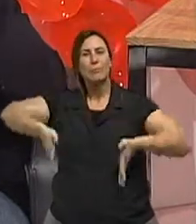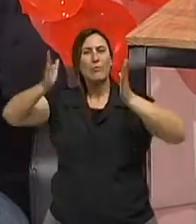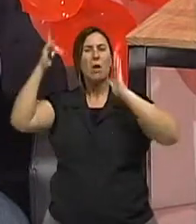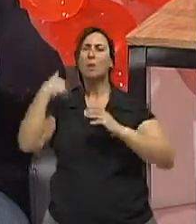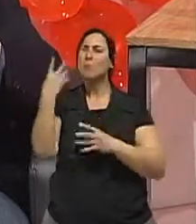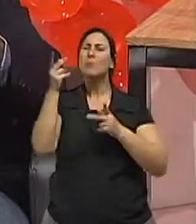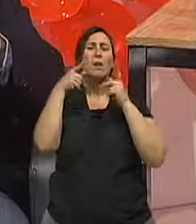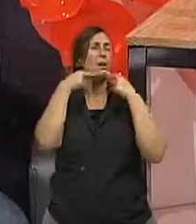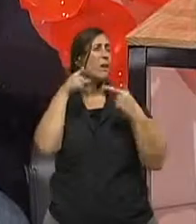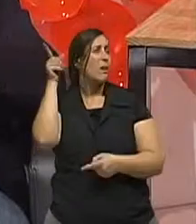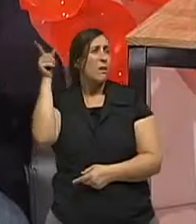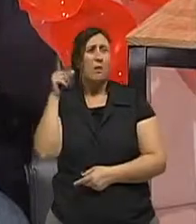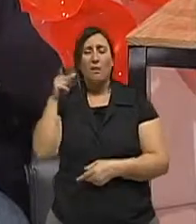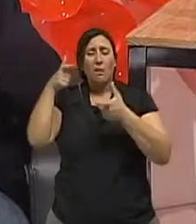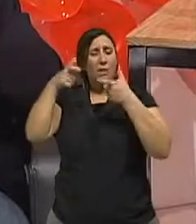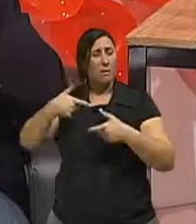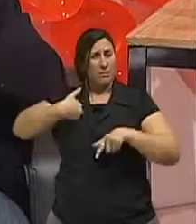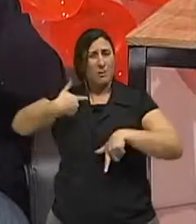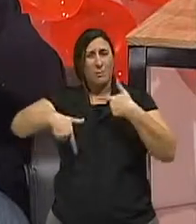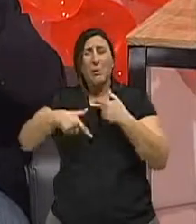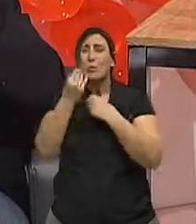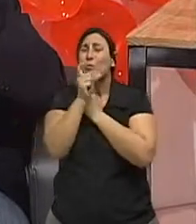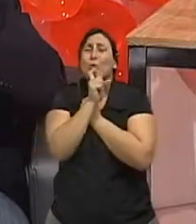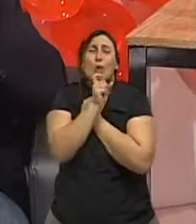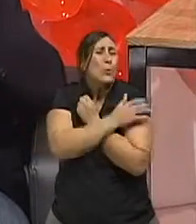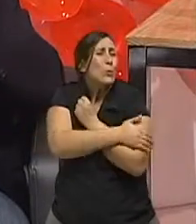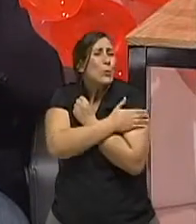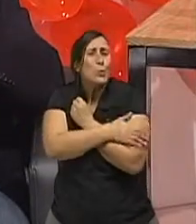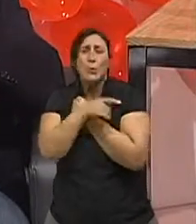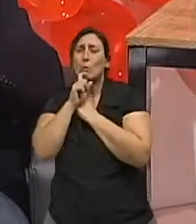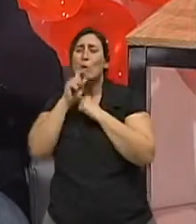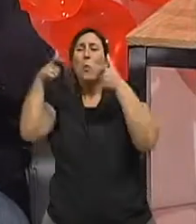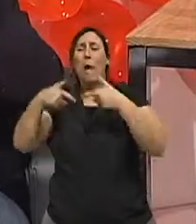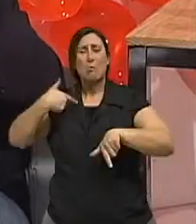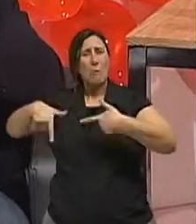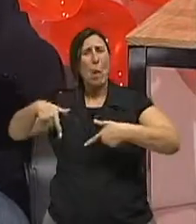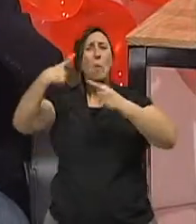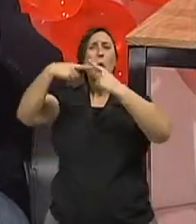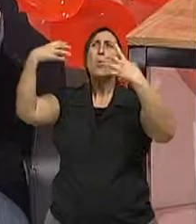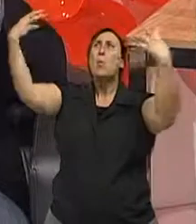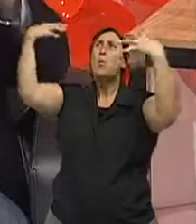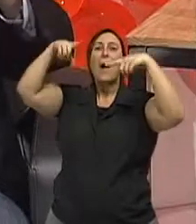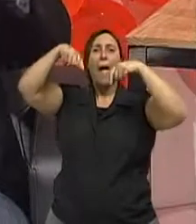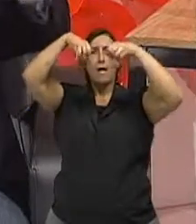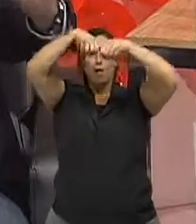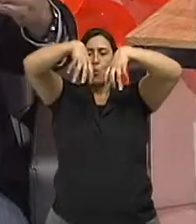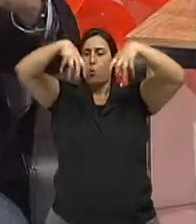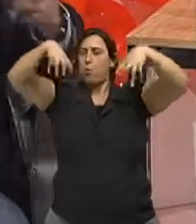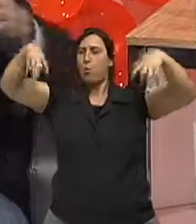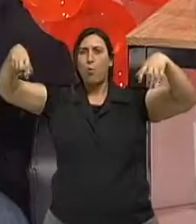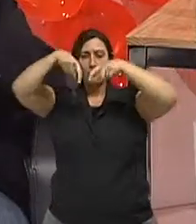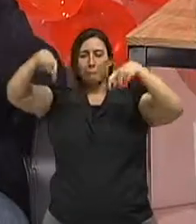consultório. O ar lá na minha repartição é muito gelado, o ar fica na minha frente, ou a gente vê que o